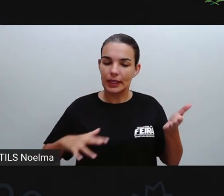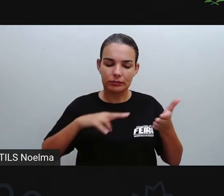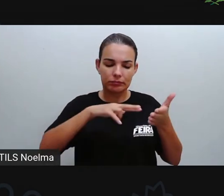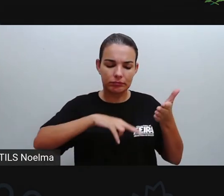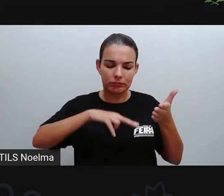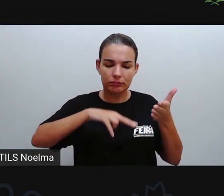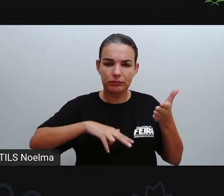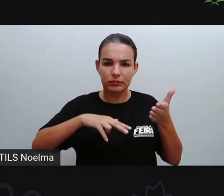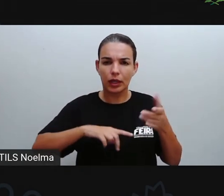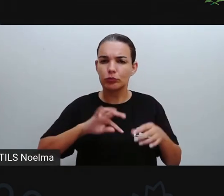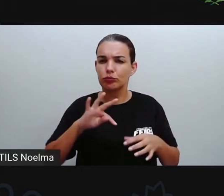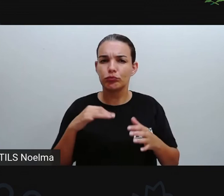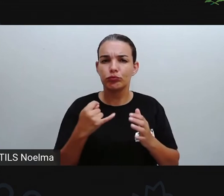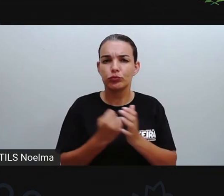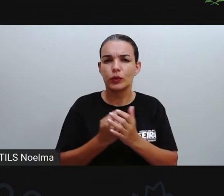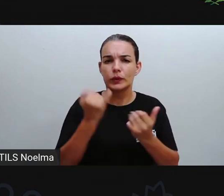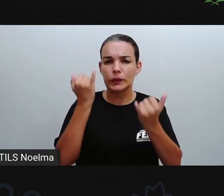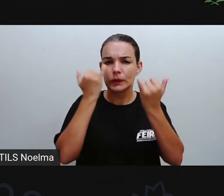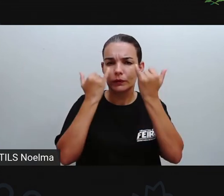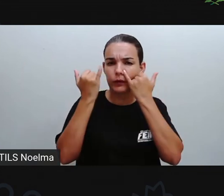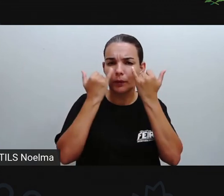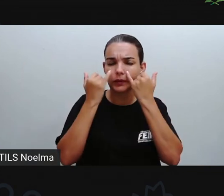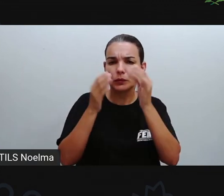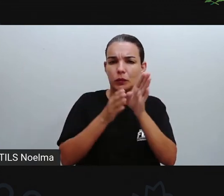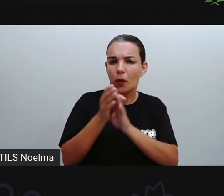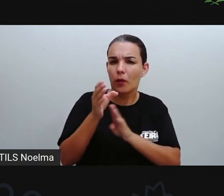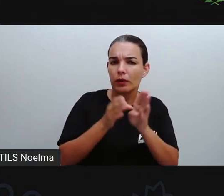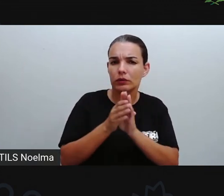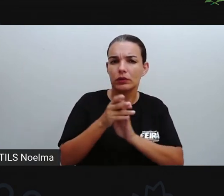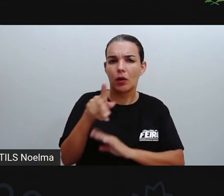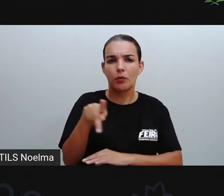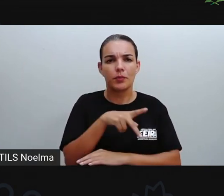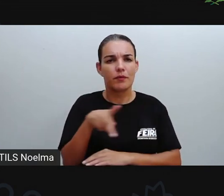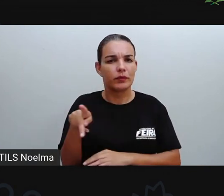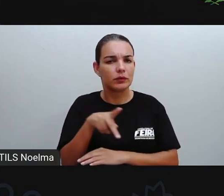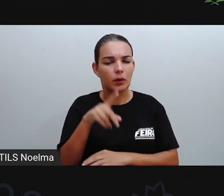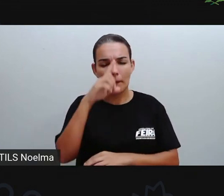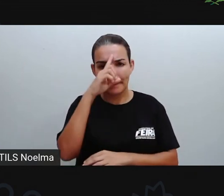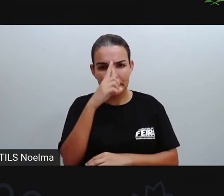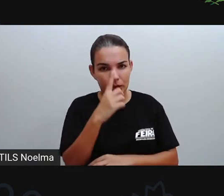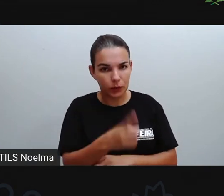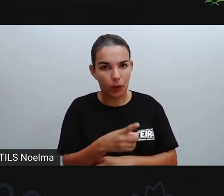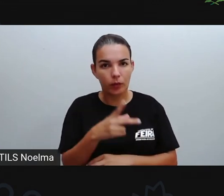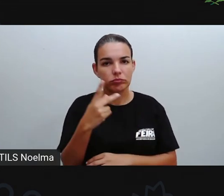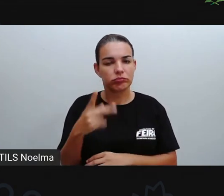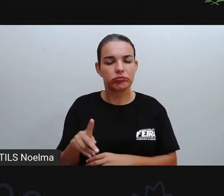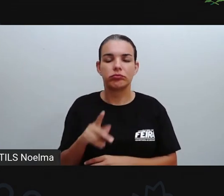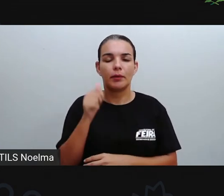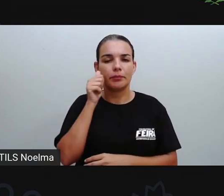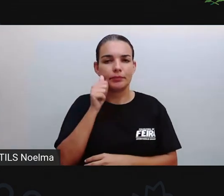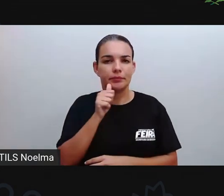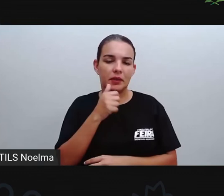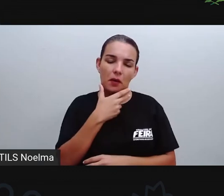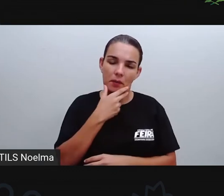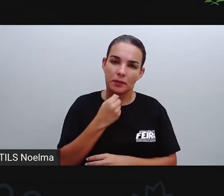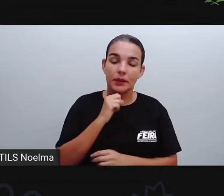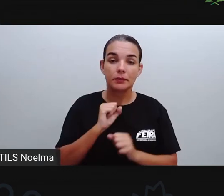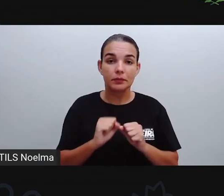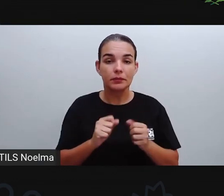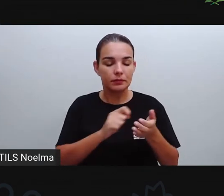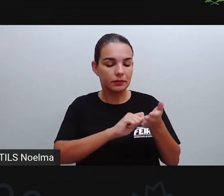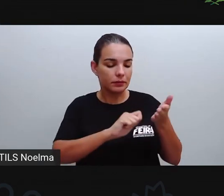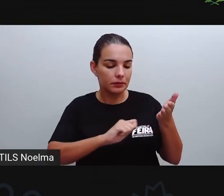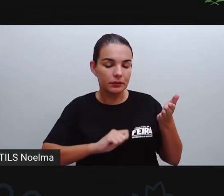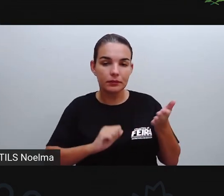direitinho a parte de orientações que foram dadas pelo seu professor, pela sua professora, realizar